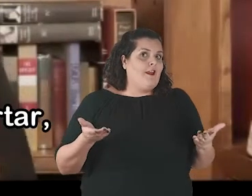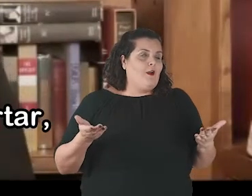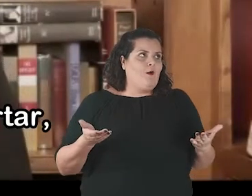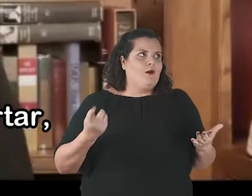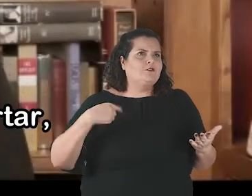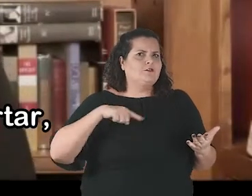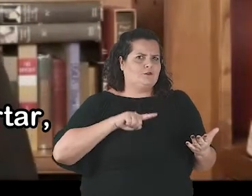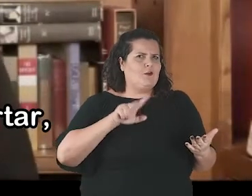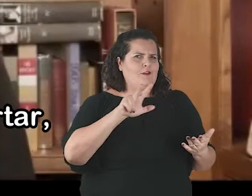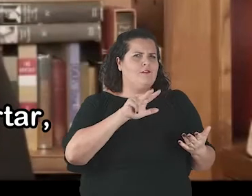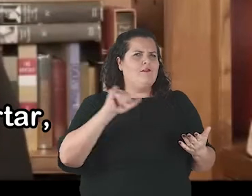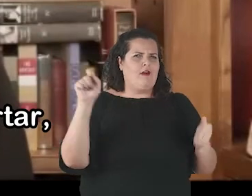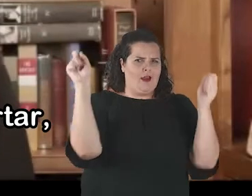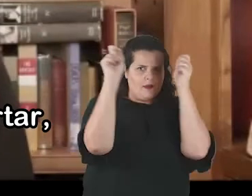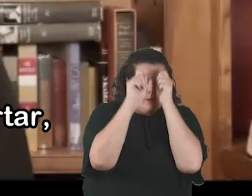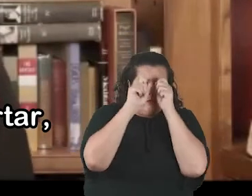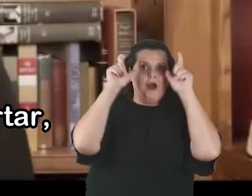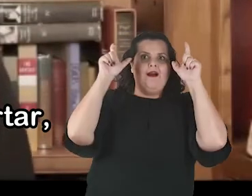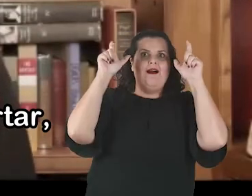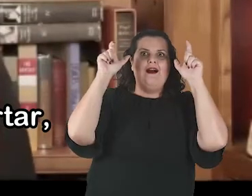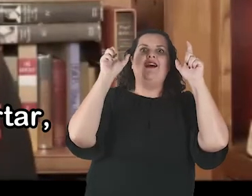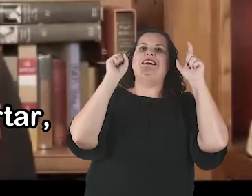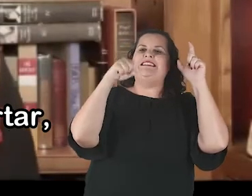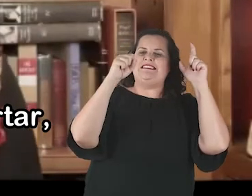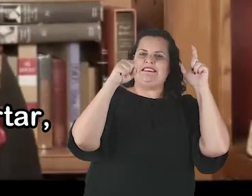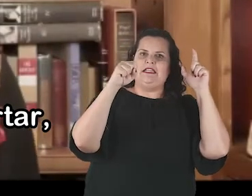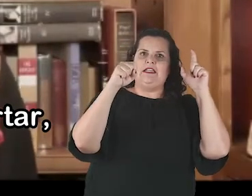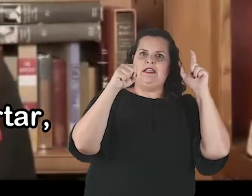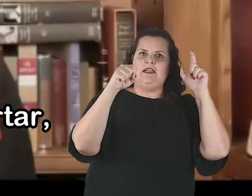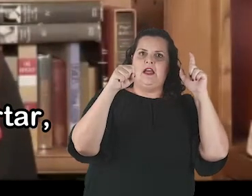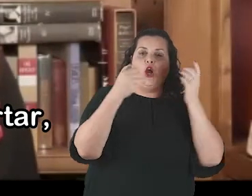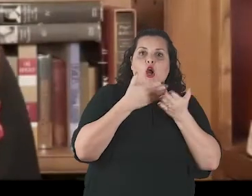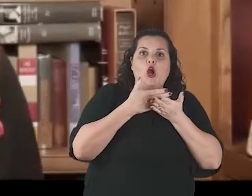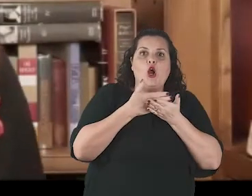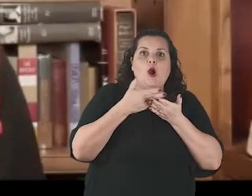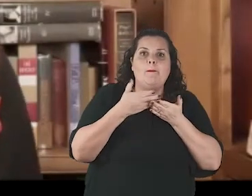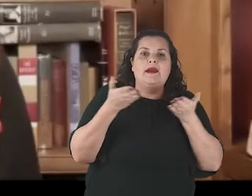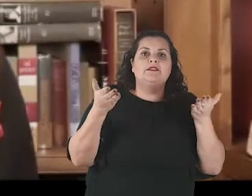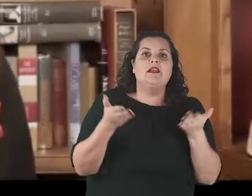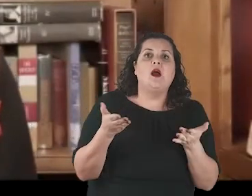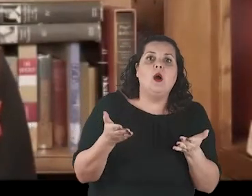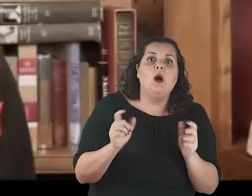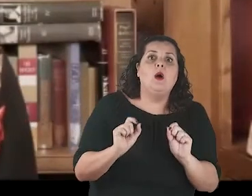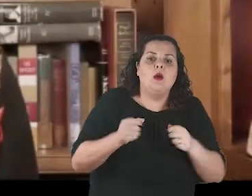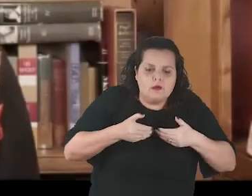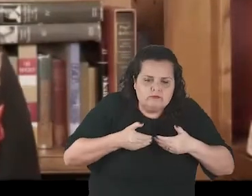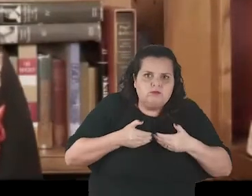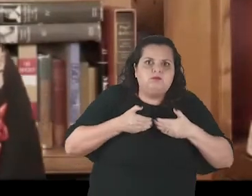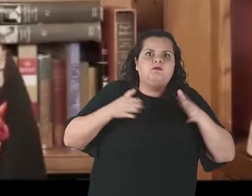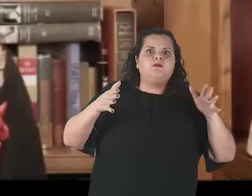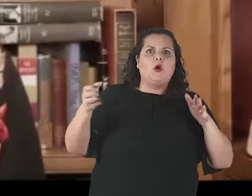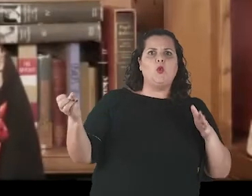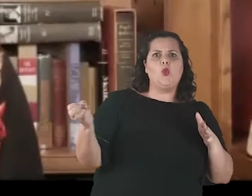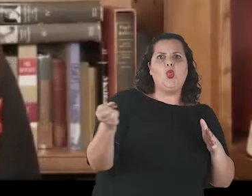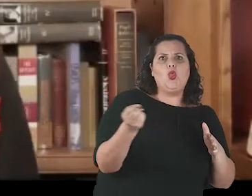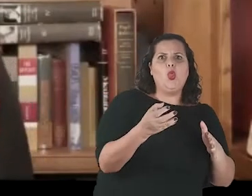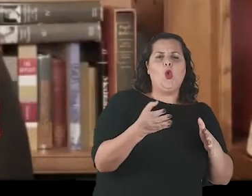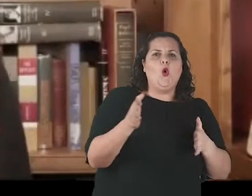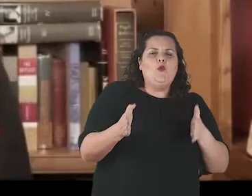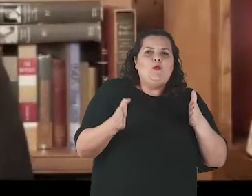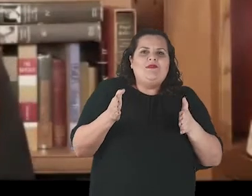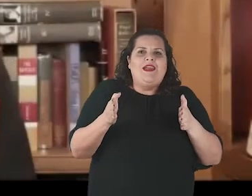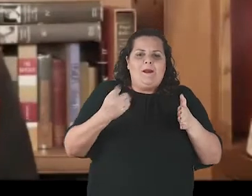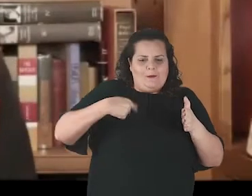Esse é o próximo grande despertar, meus caros, começo de uma nova era